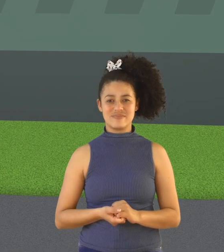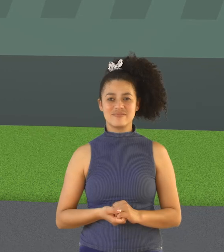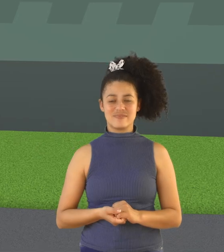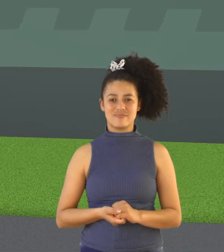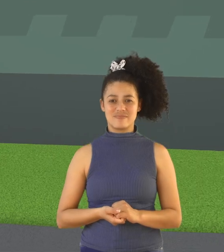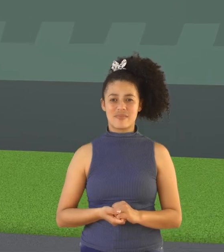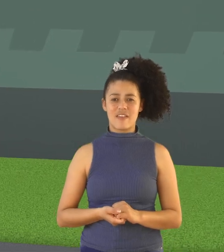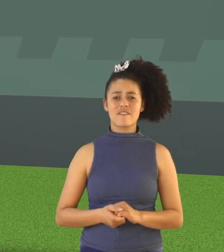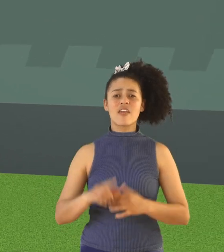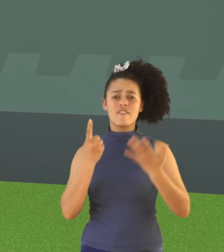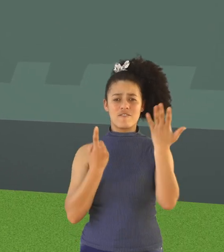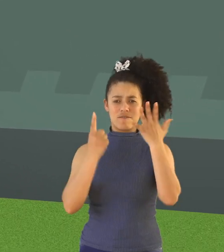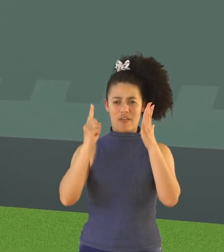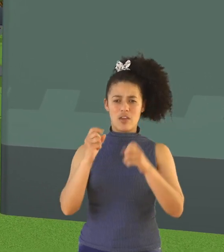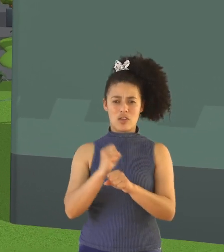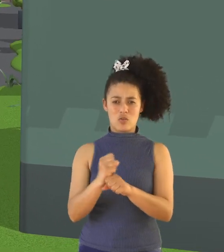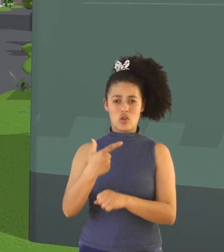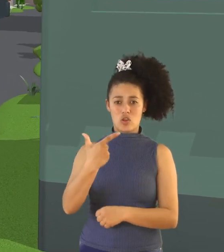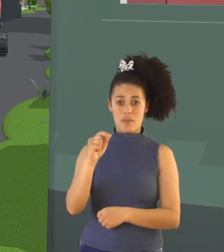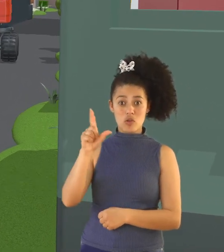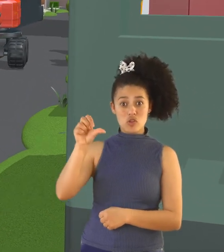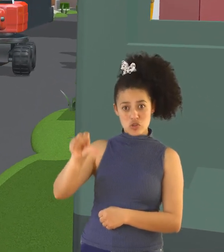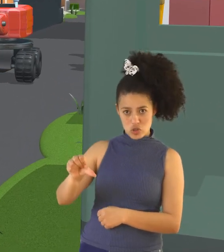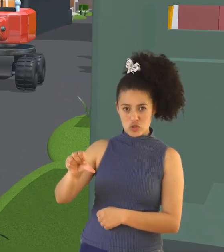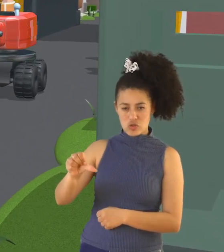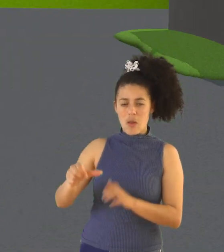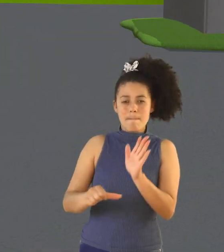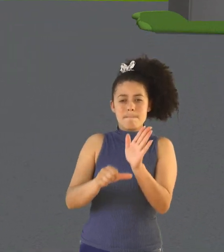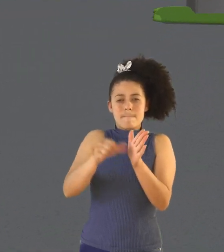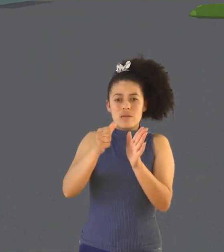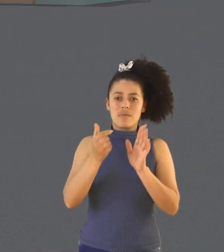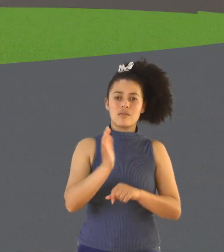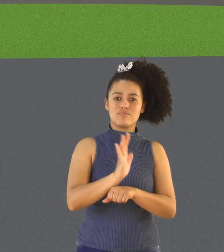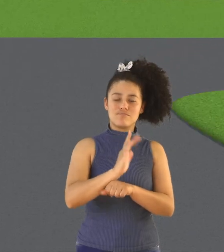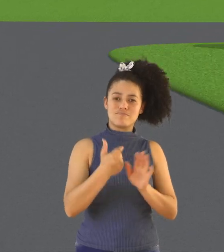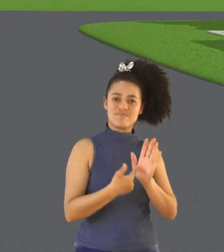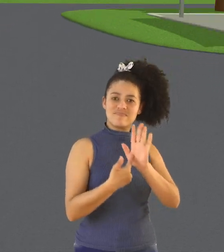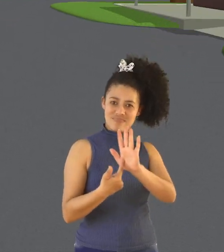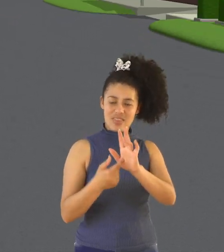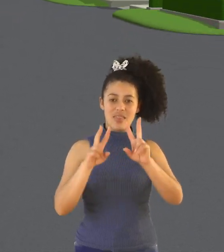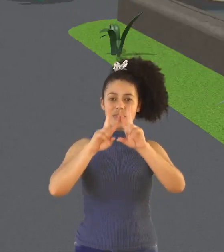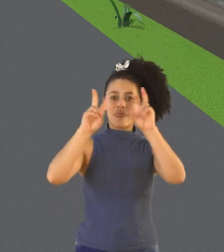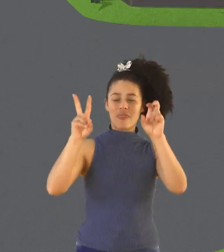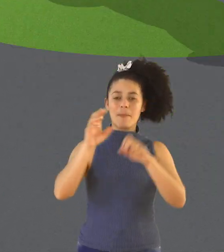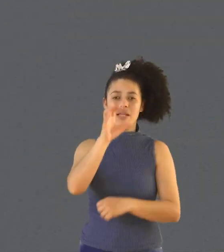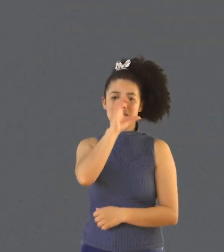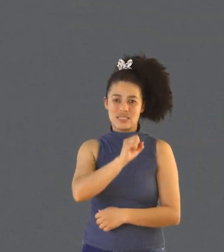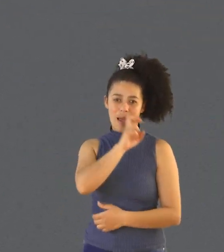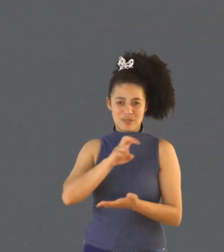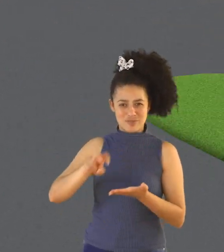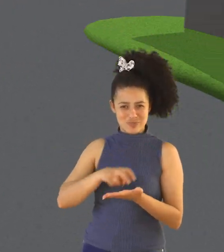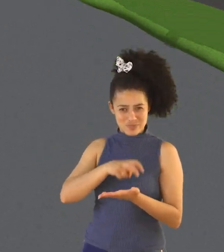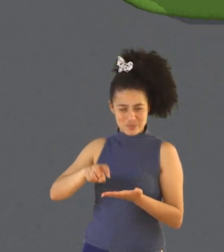Em fevereiro de 2019 Estreava o primeiro episódio da série Com o tema O sábado